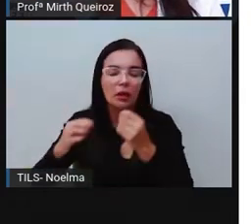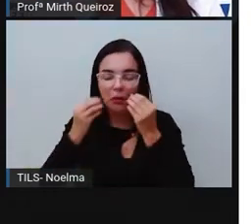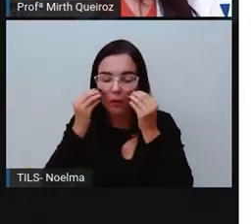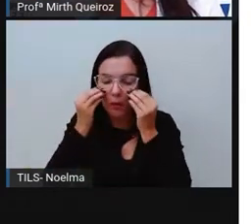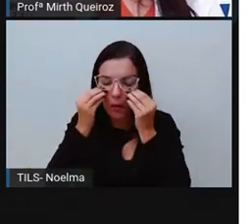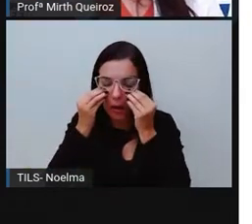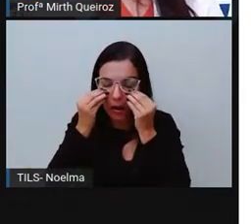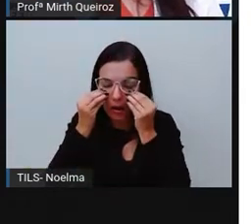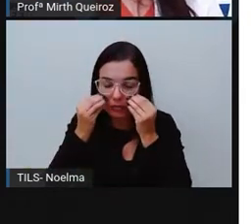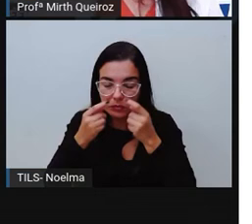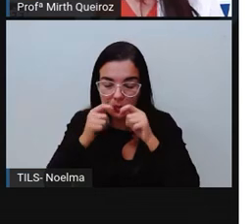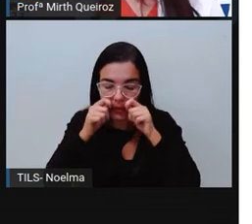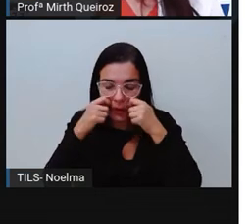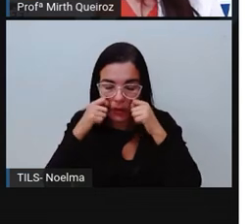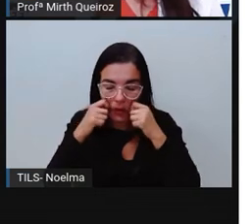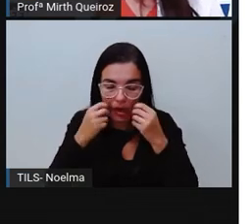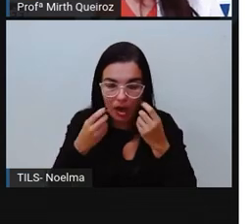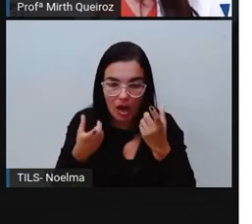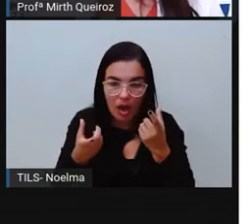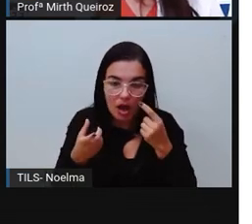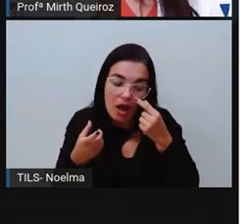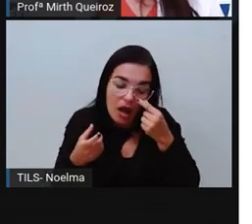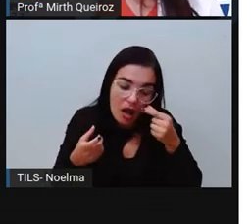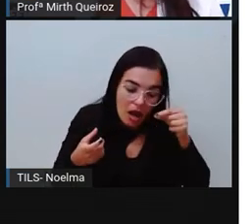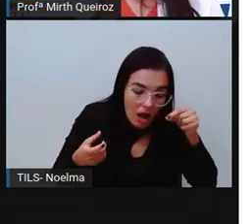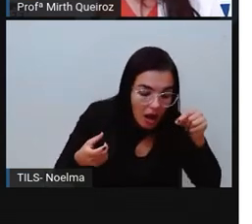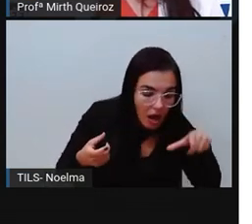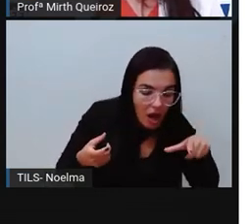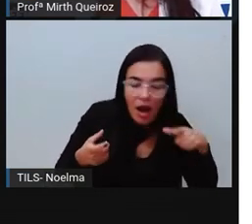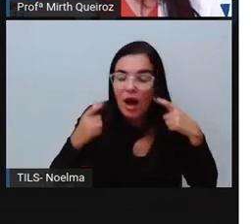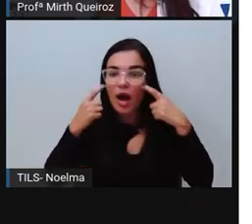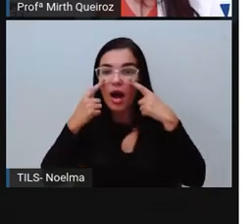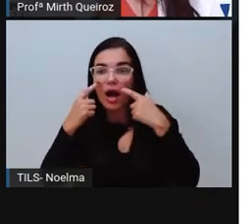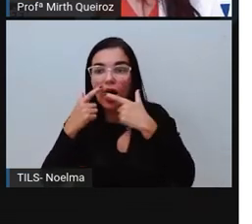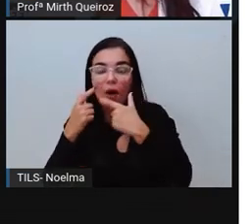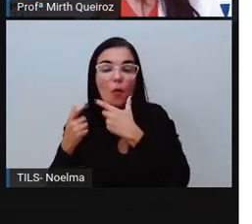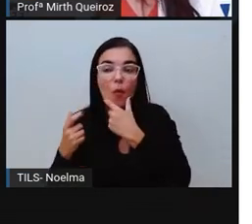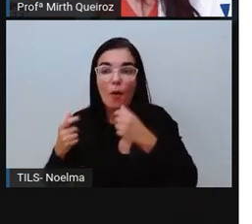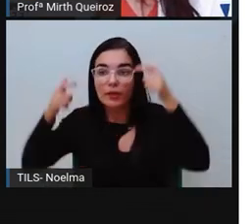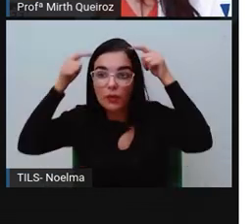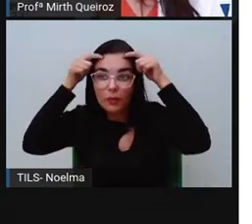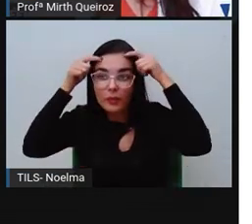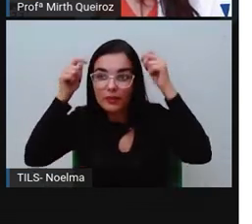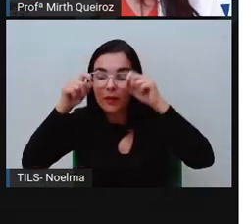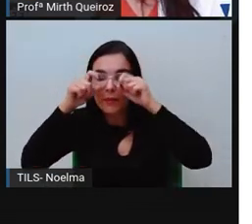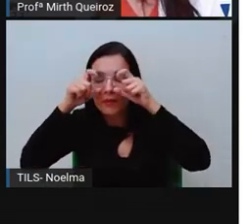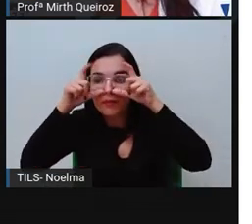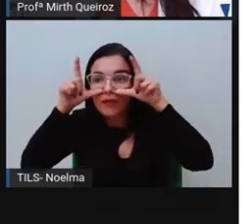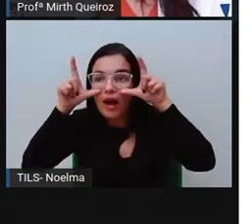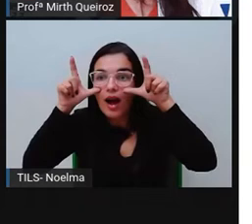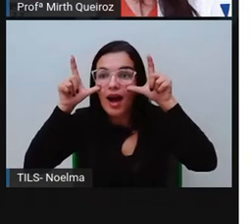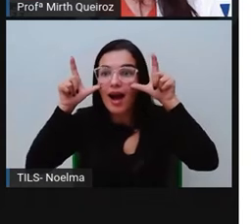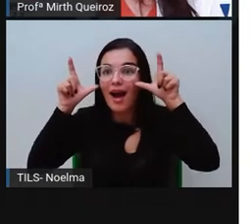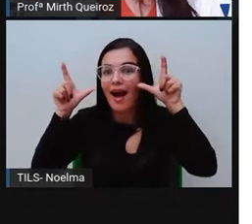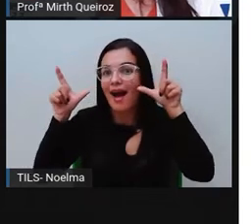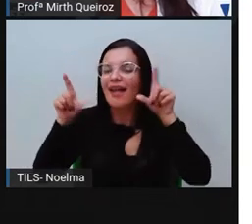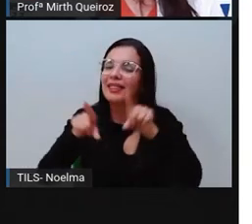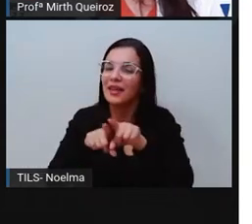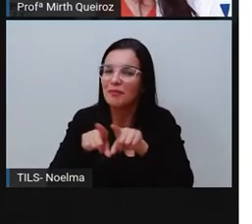Príncipe e ele passou a enxergar. É algo fantasioso também. Coisa que acontece em contos de fada, certo?